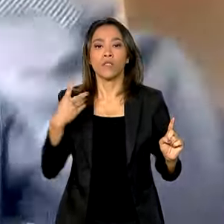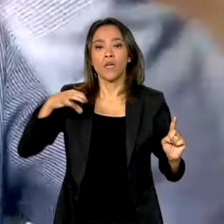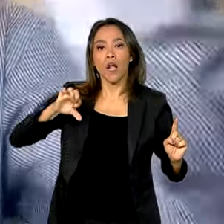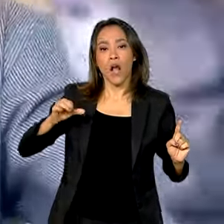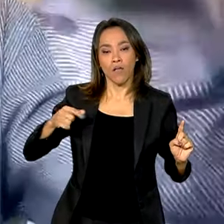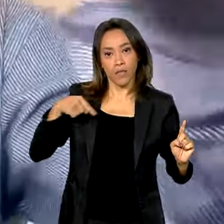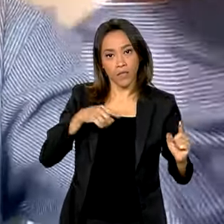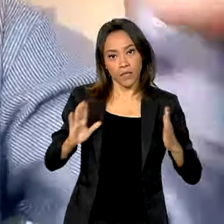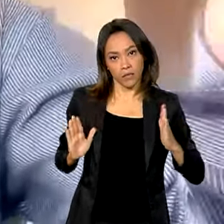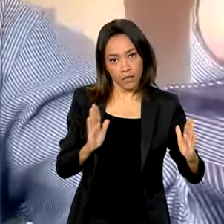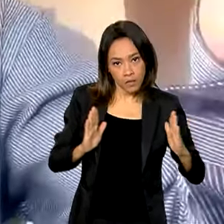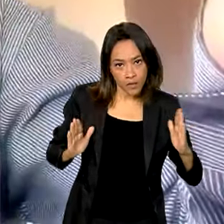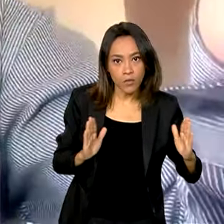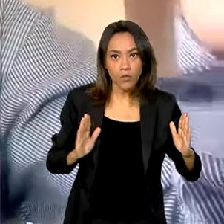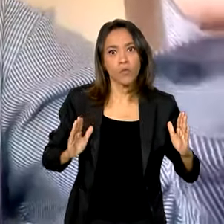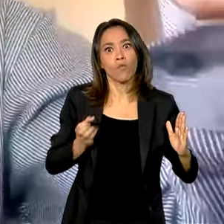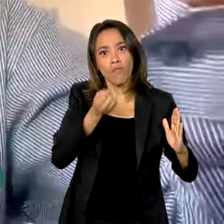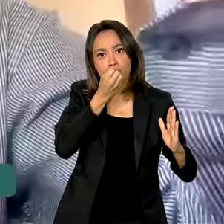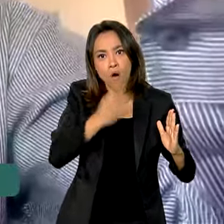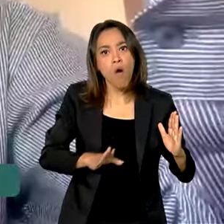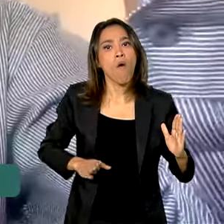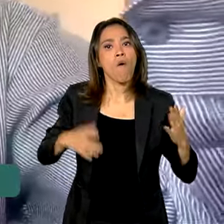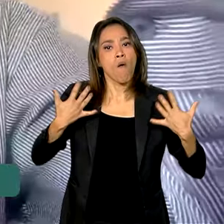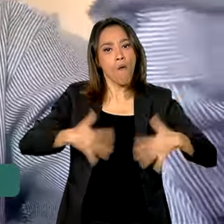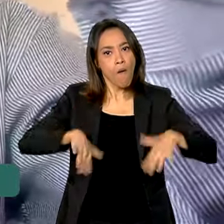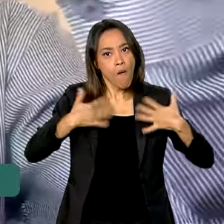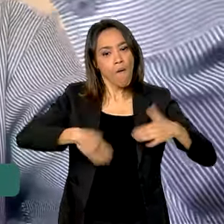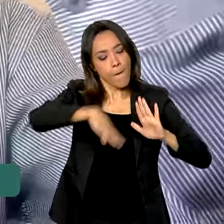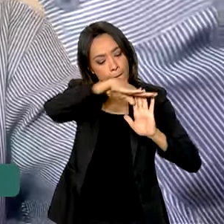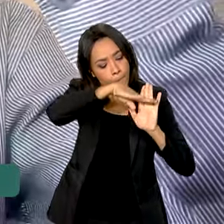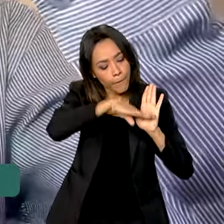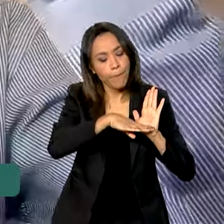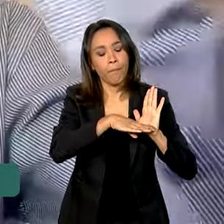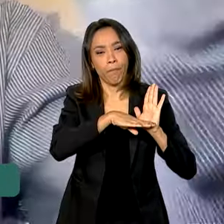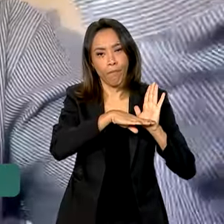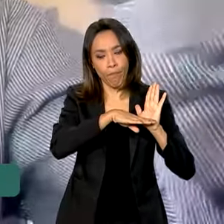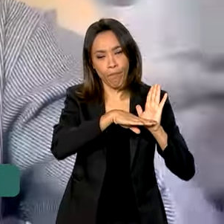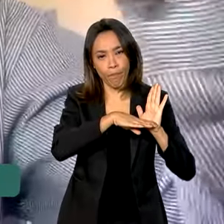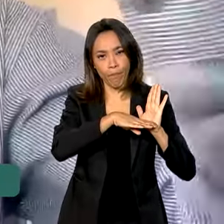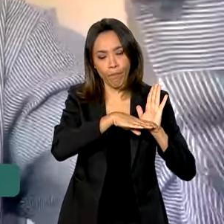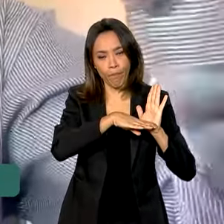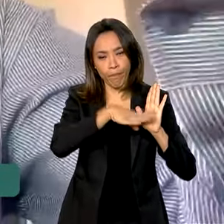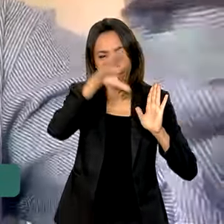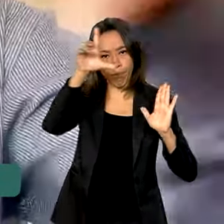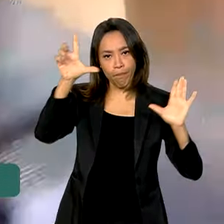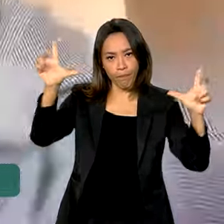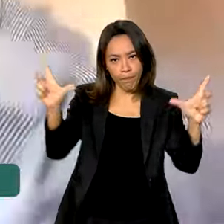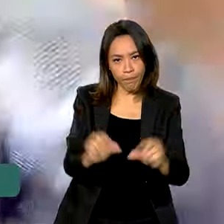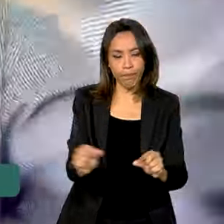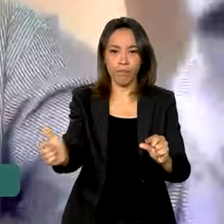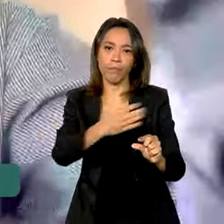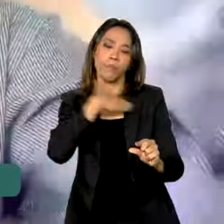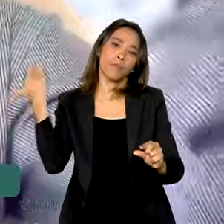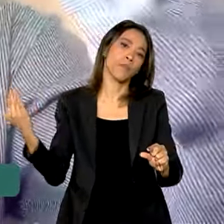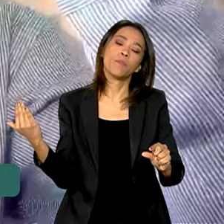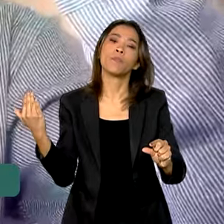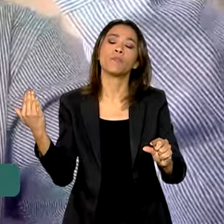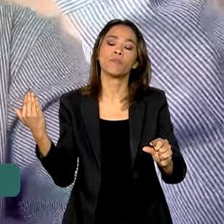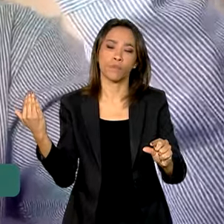reduziu significativamente a taxa de mortalidade geral